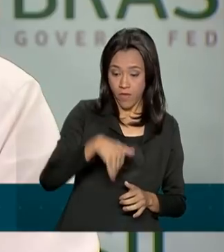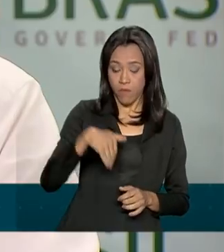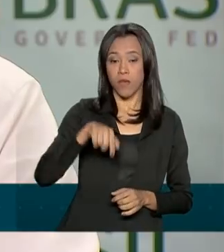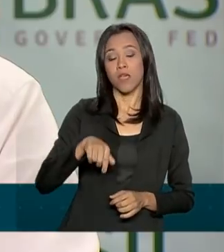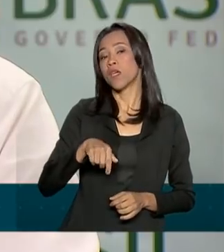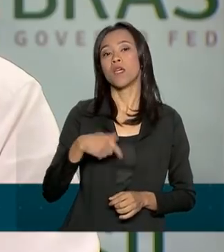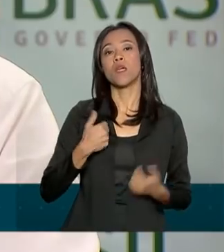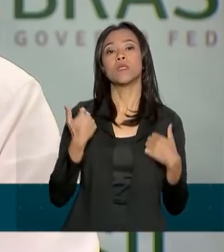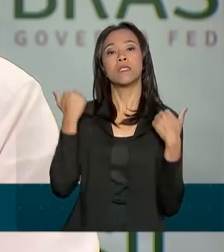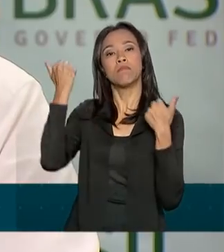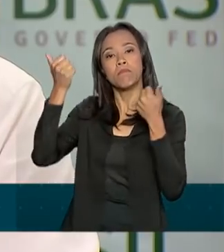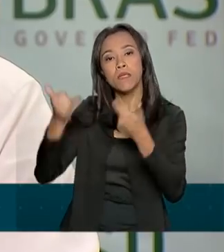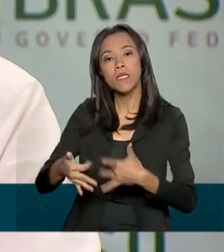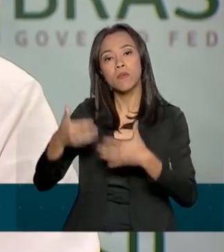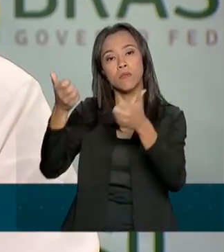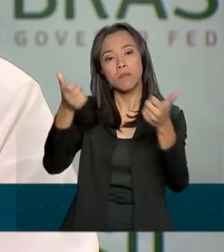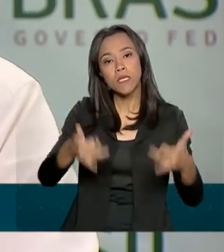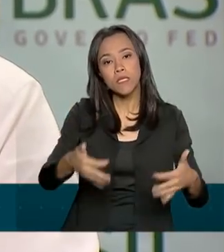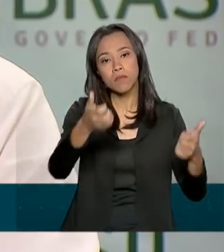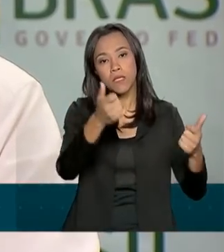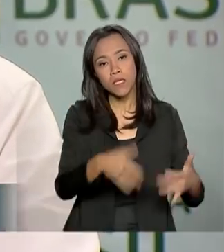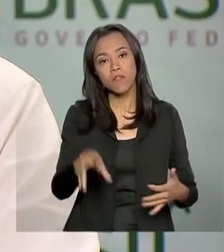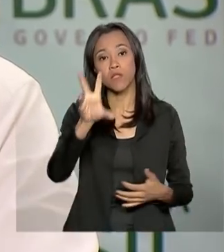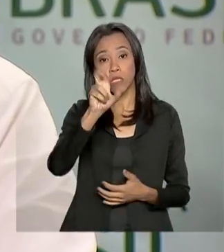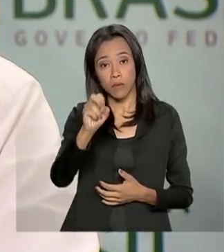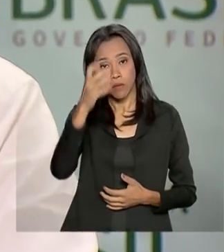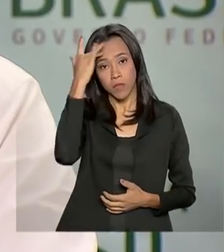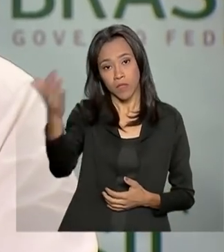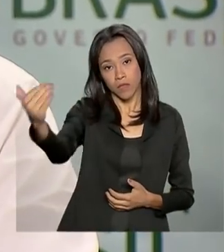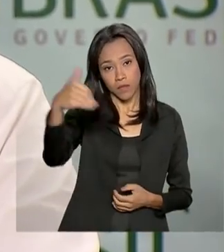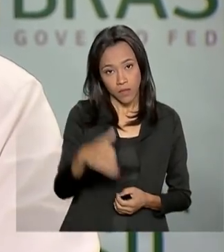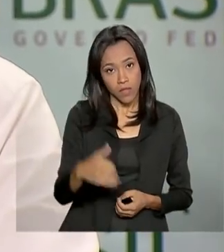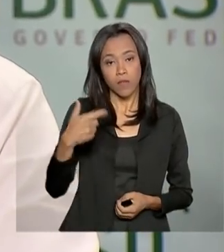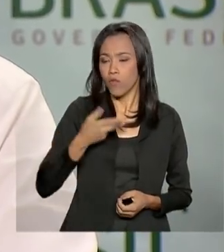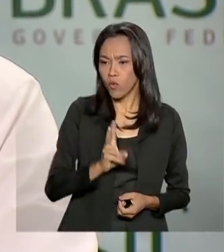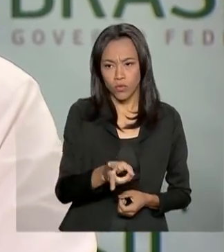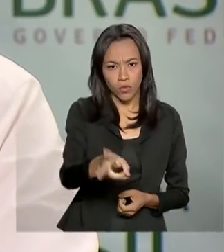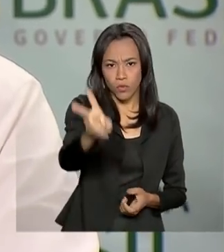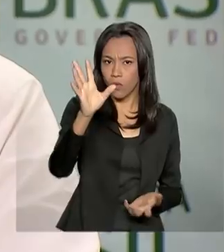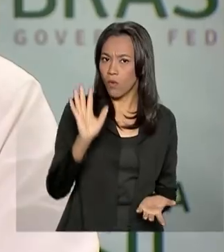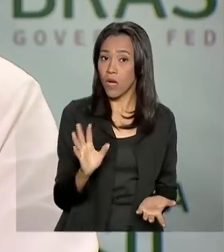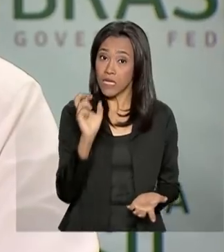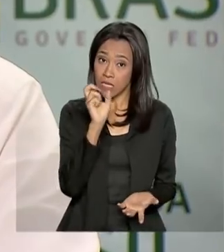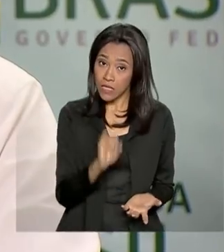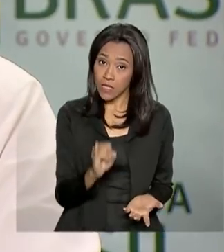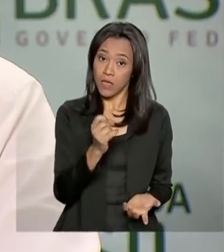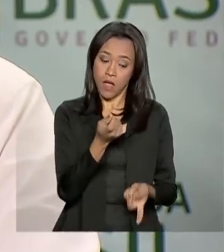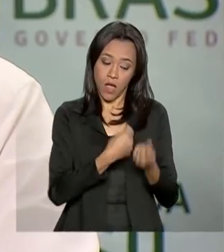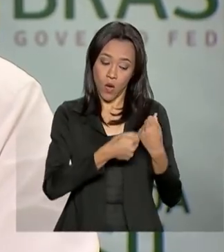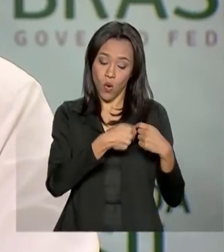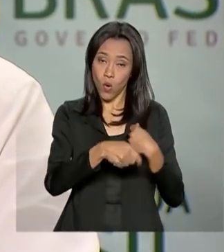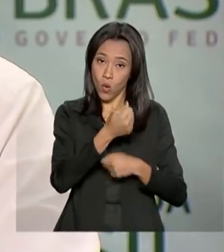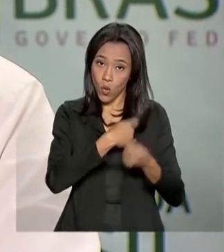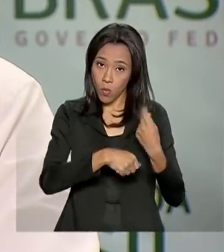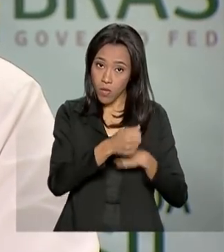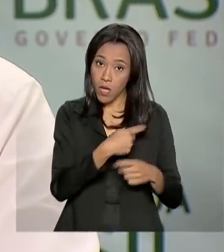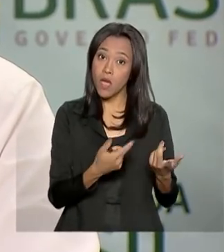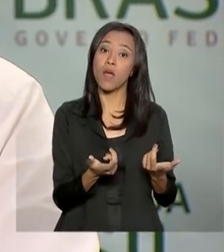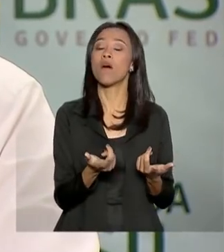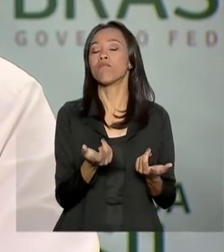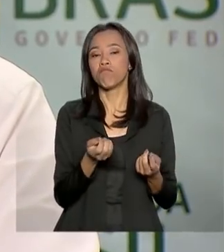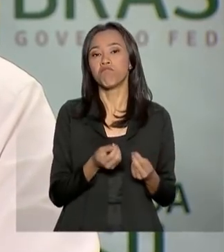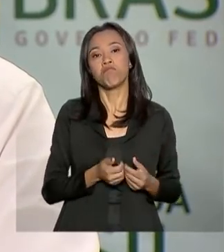eu explico que contingenciamento, a vida segue normal. Caso a economia volte, volta o recurso ou